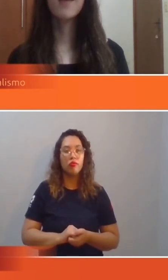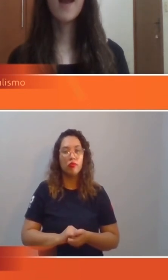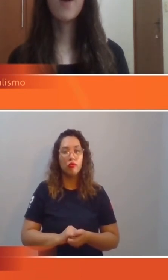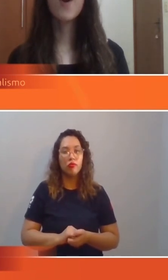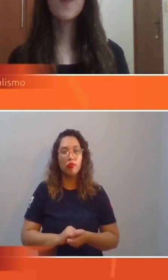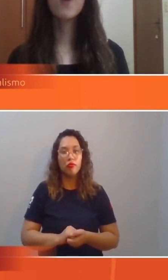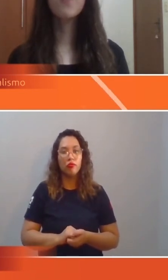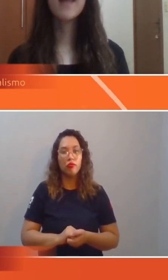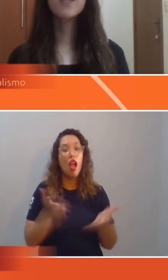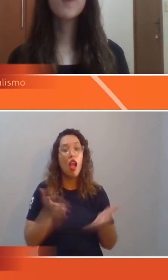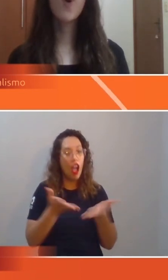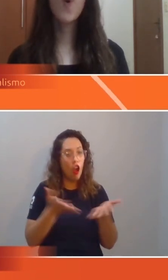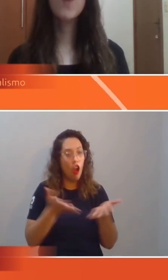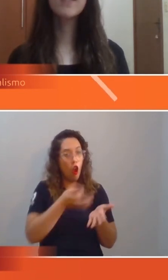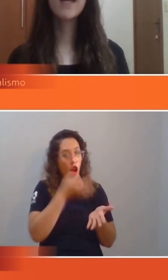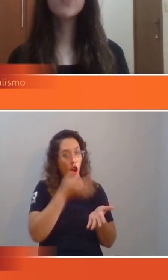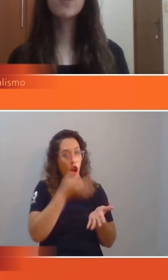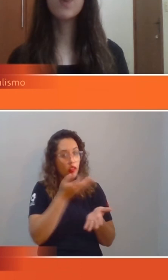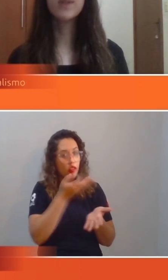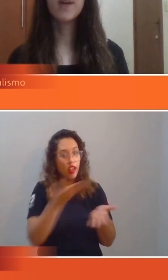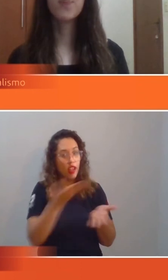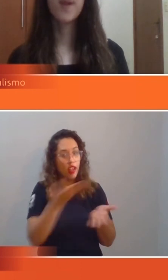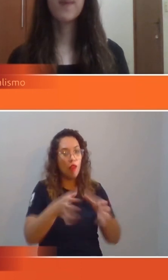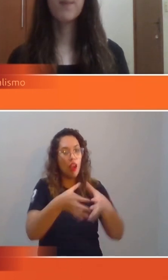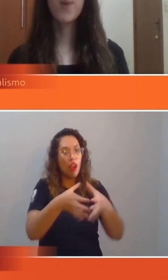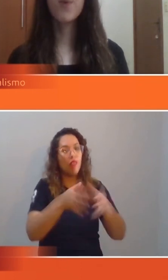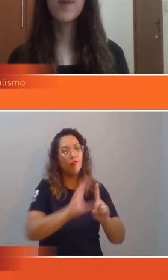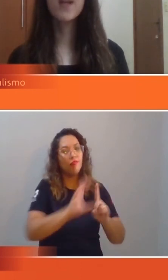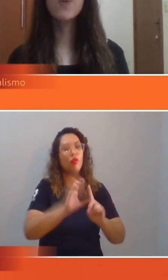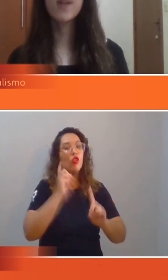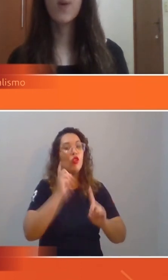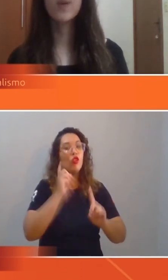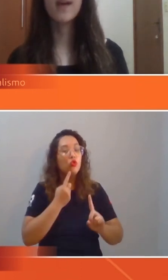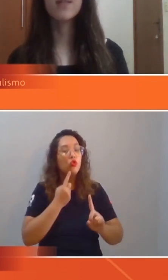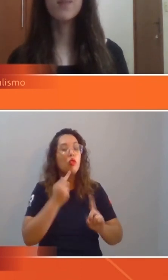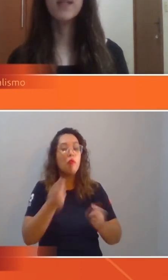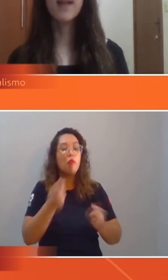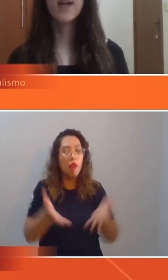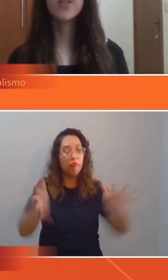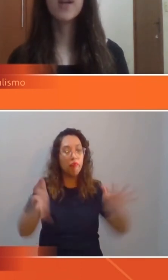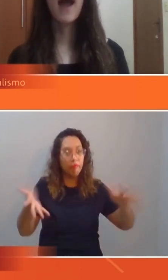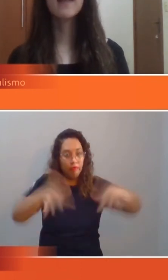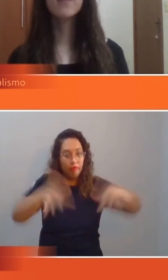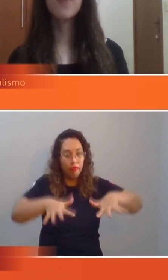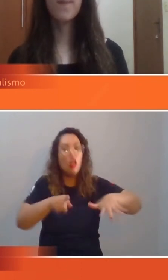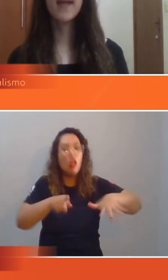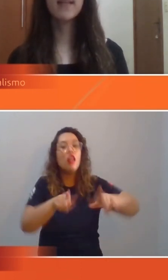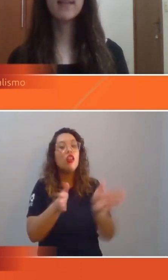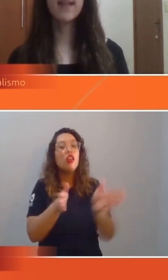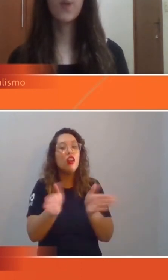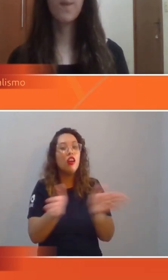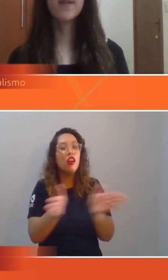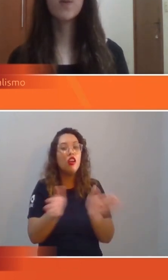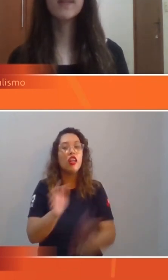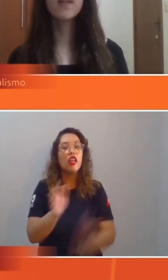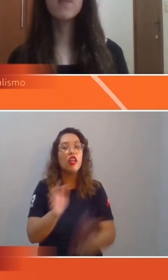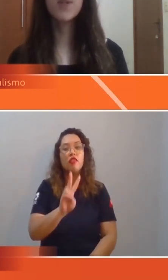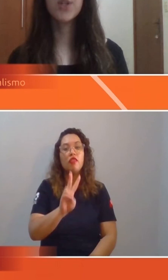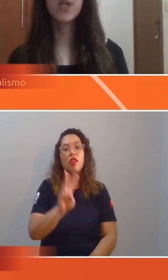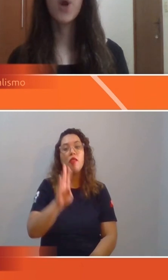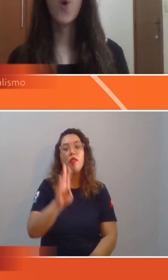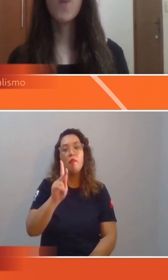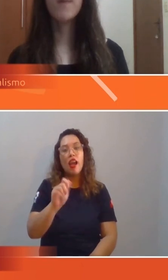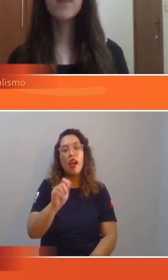E agora uma novidade para a comunidade surda. Para promover inclusão e acessibilidade, a TV Pai Eterno passou a